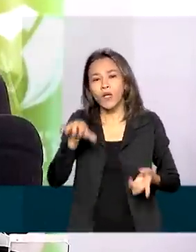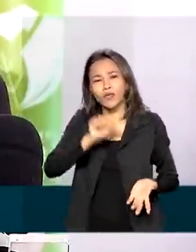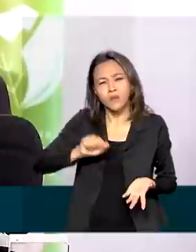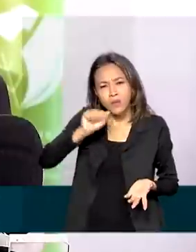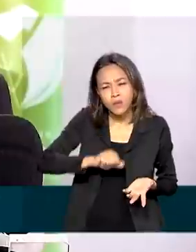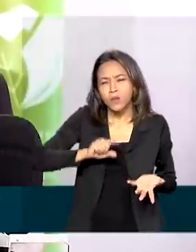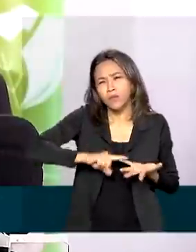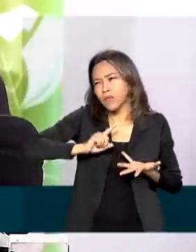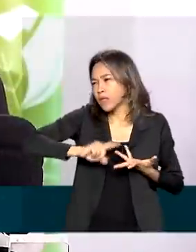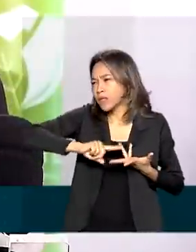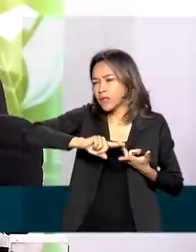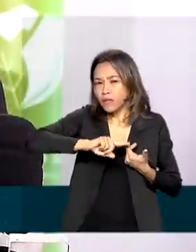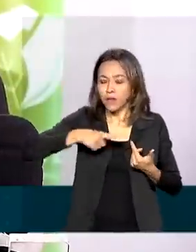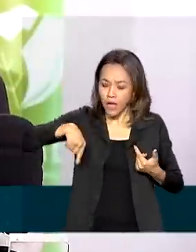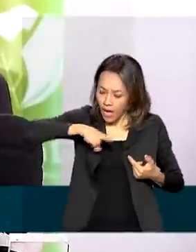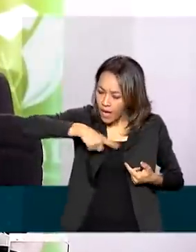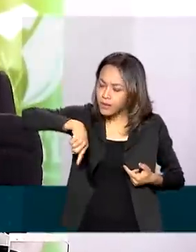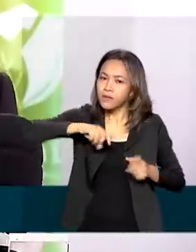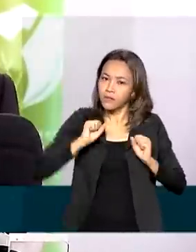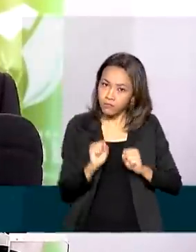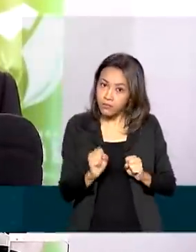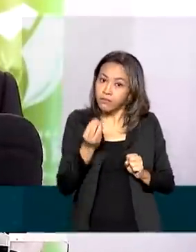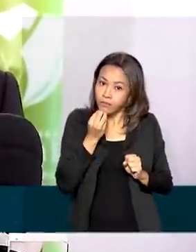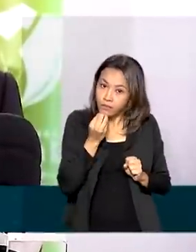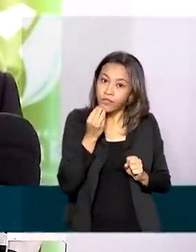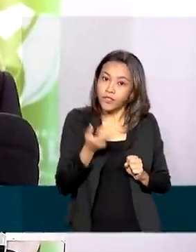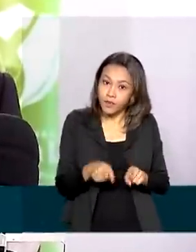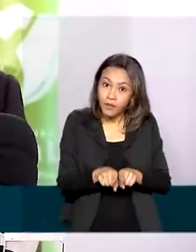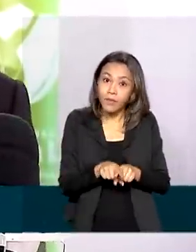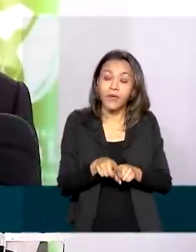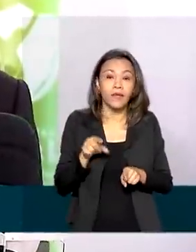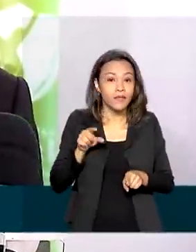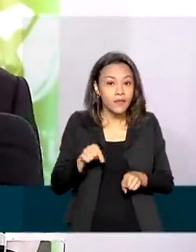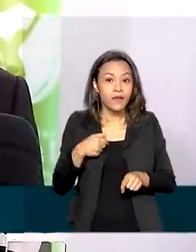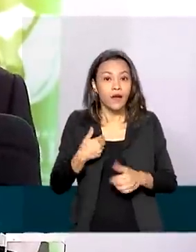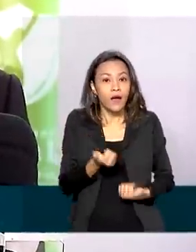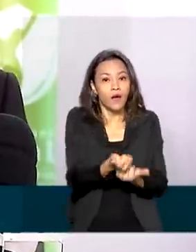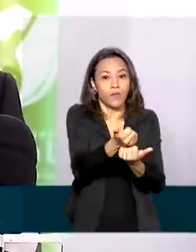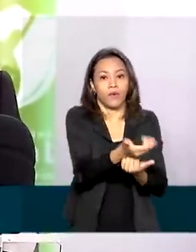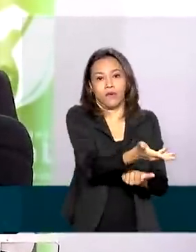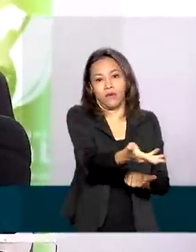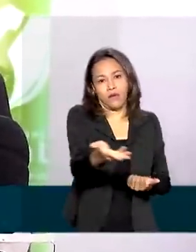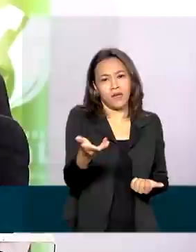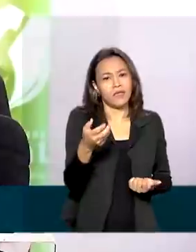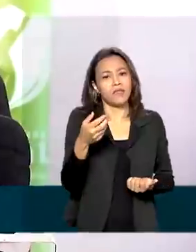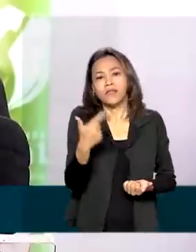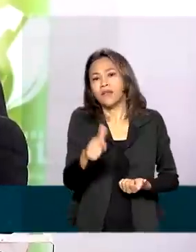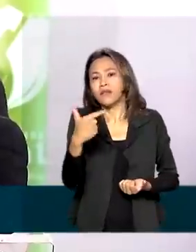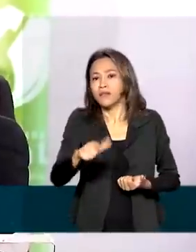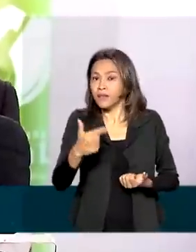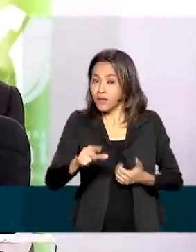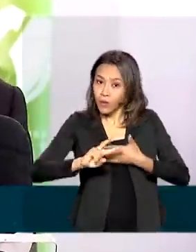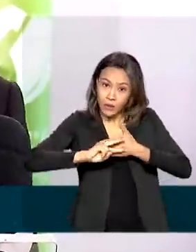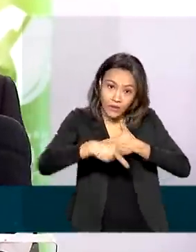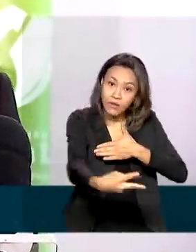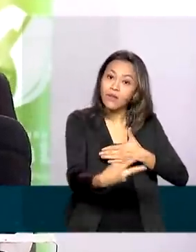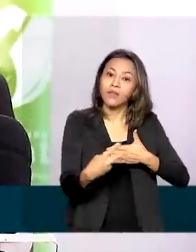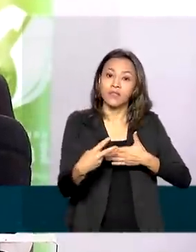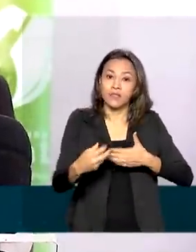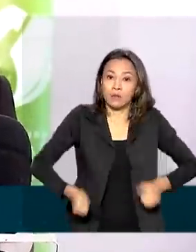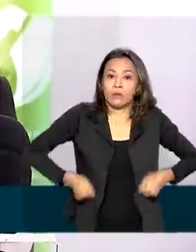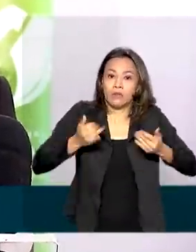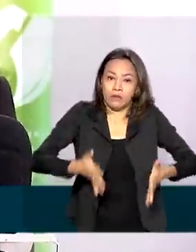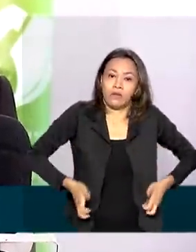civil, essas organizações poderiam ser absorvidas sem que houvesse impacto no teto de gasto. Então é um outro